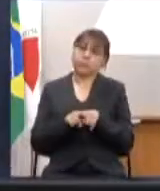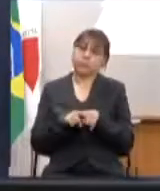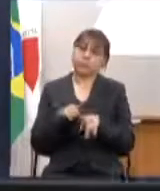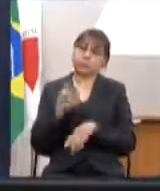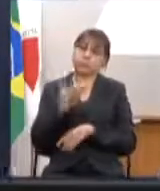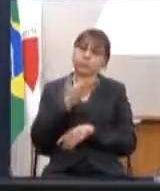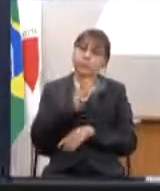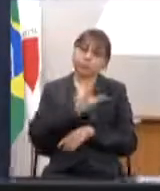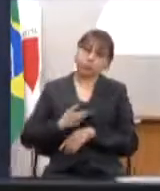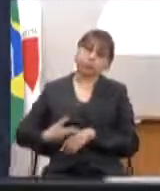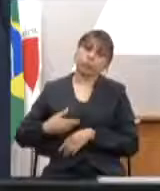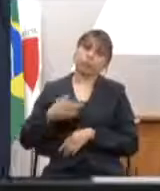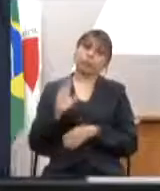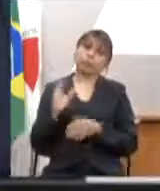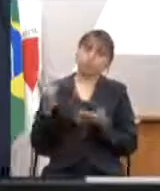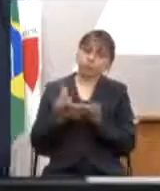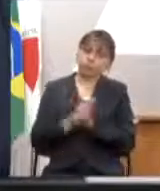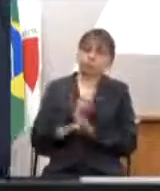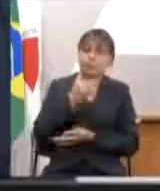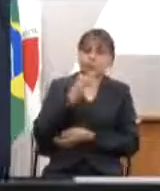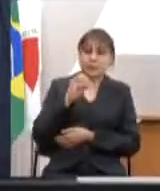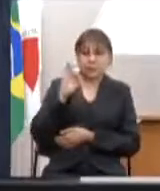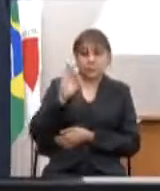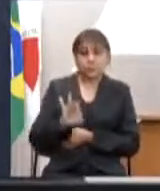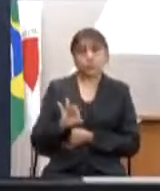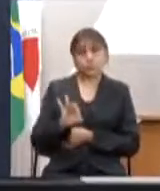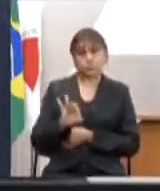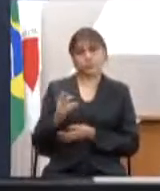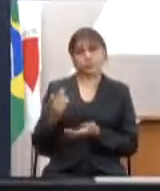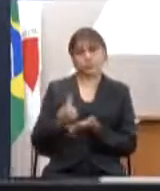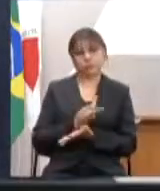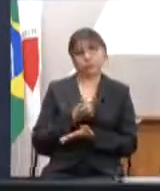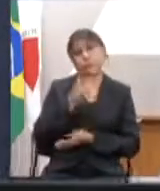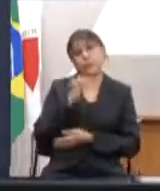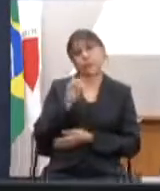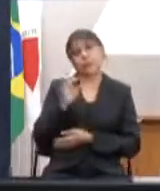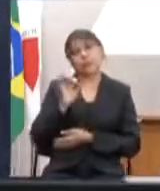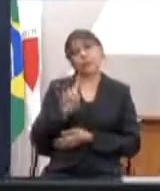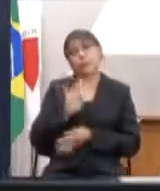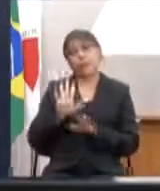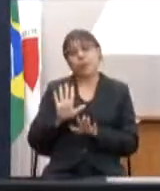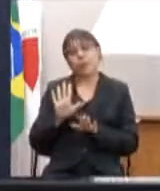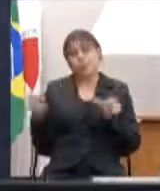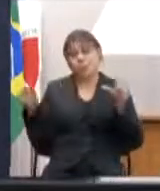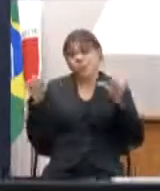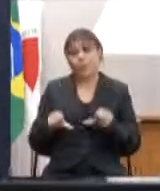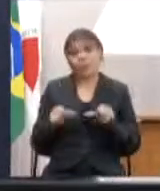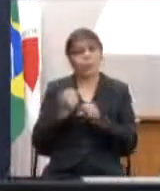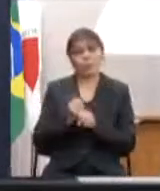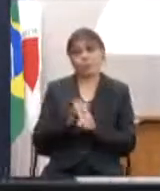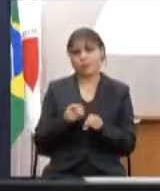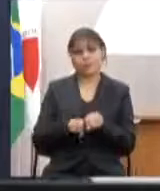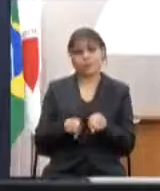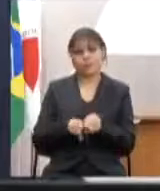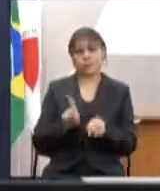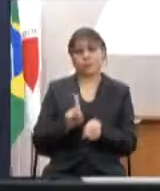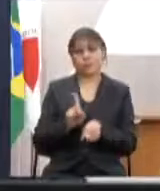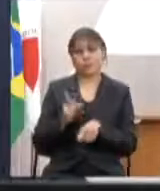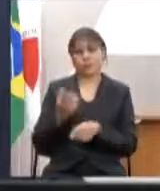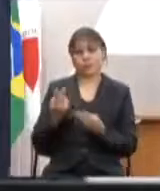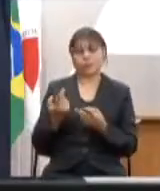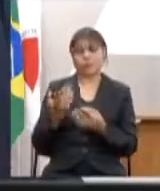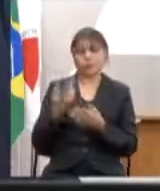% que prometeu executar se não for 100% que não seja o pior ano da história na execução como foi